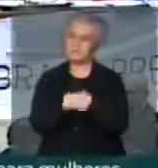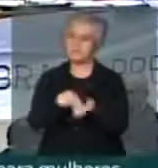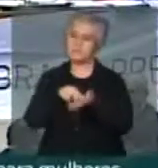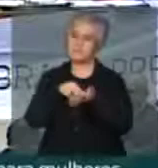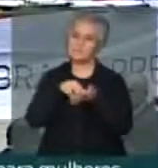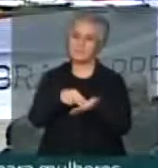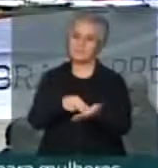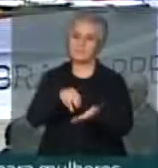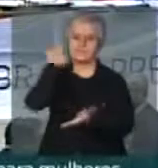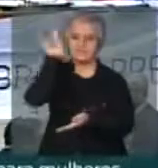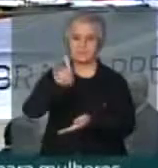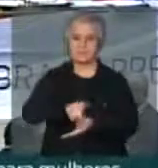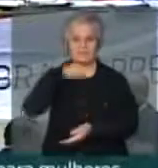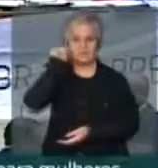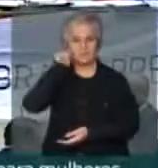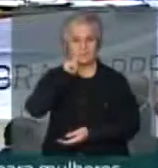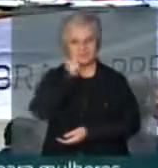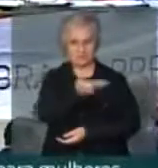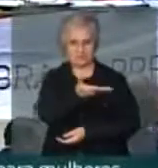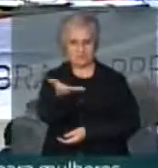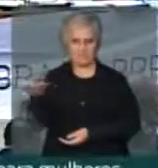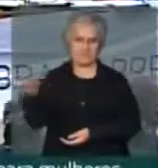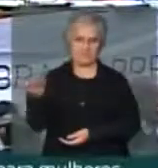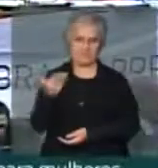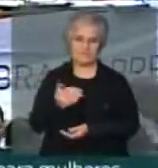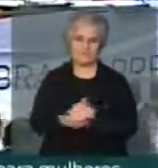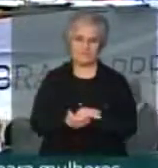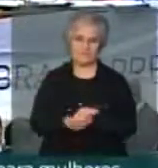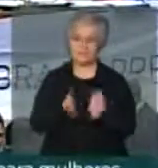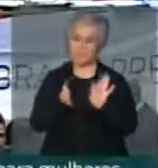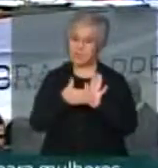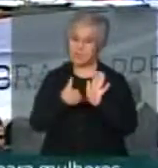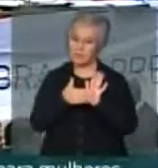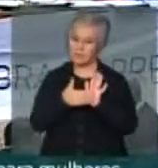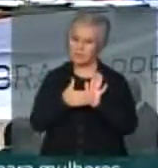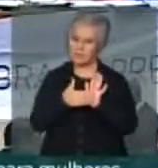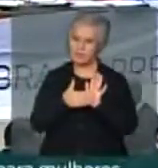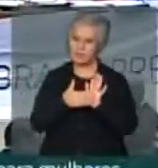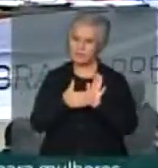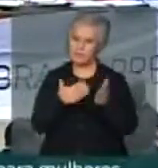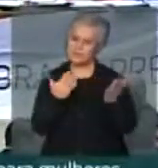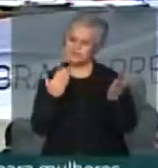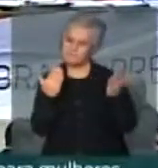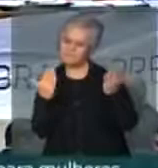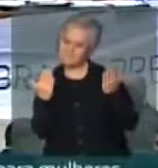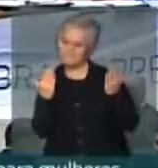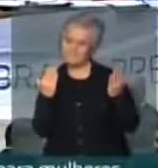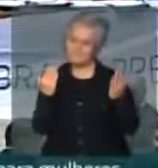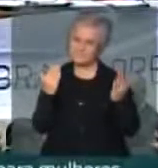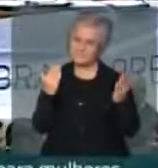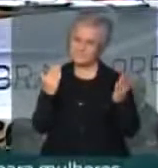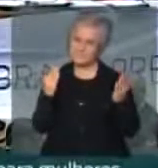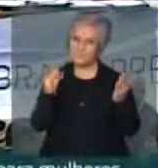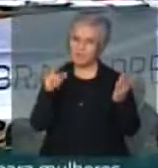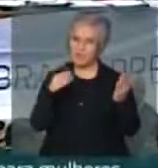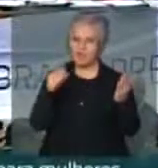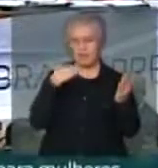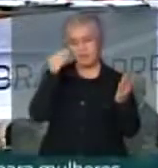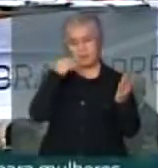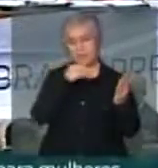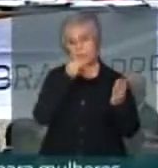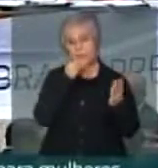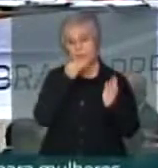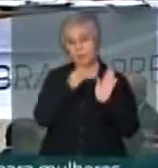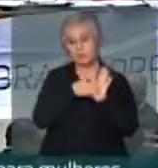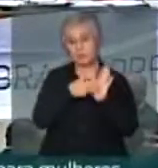os direitos das mulheres A proposta é muito recuada A proposta do PSOL, por